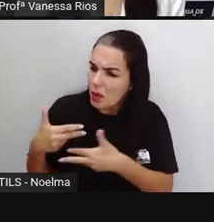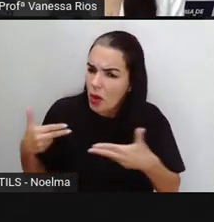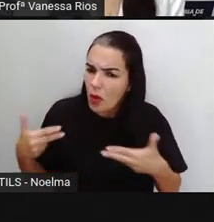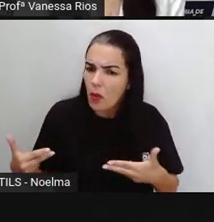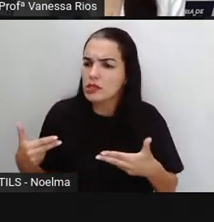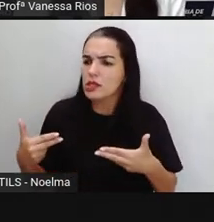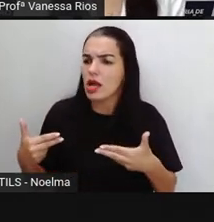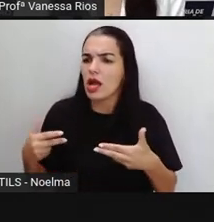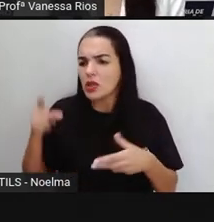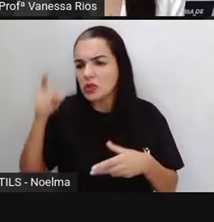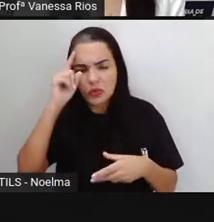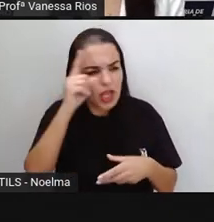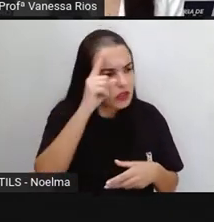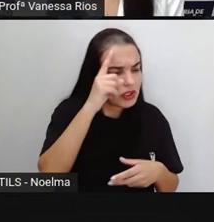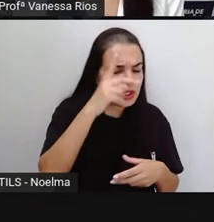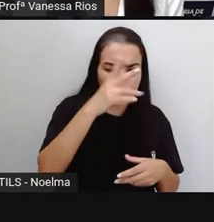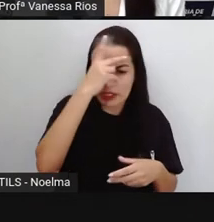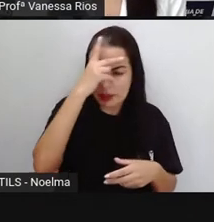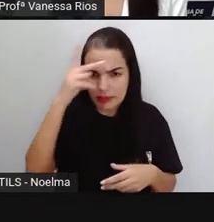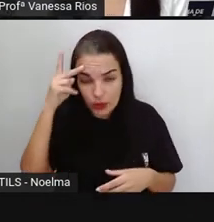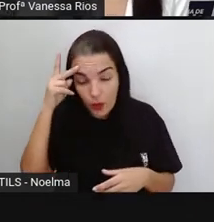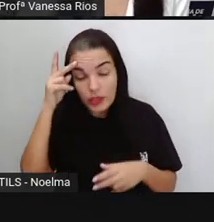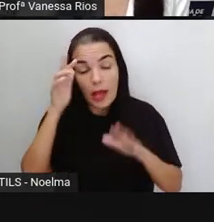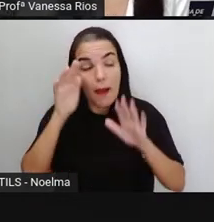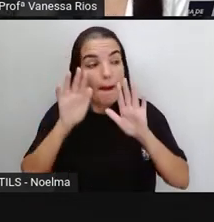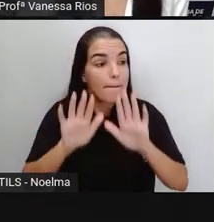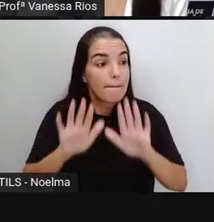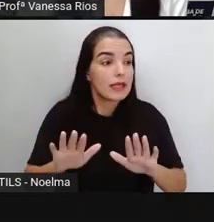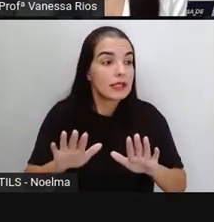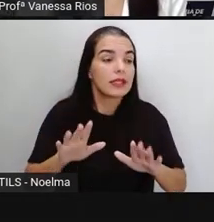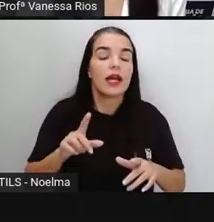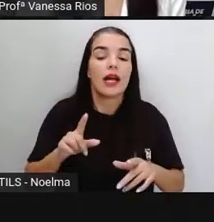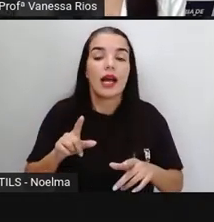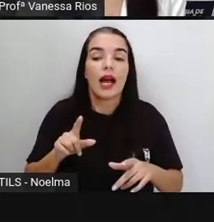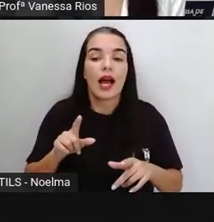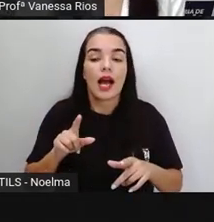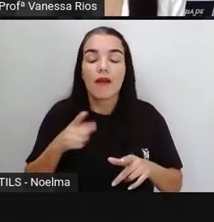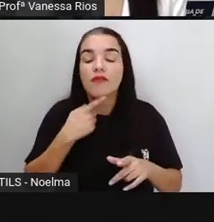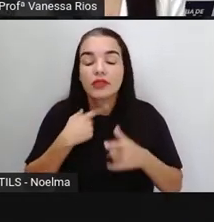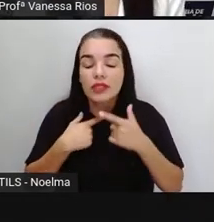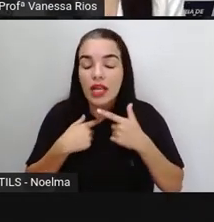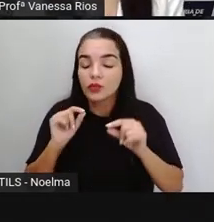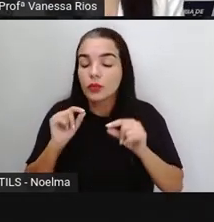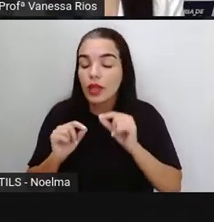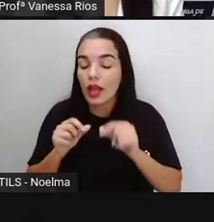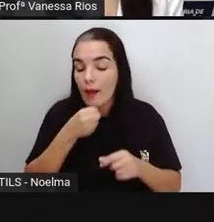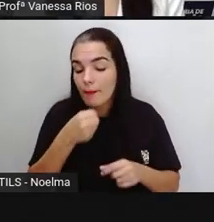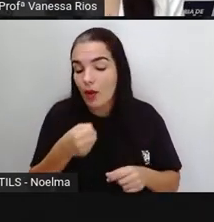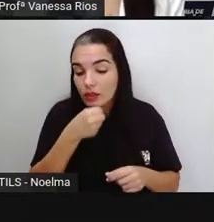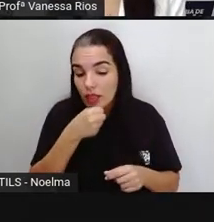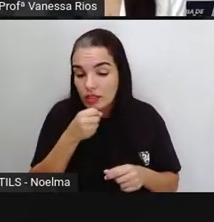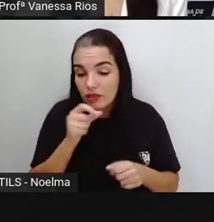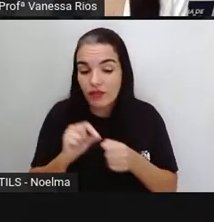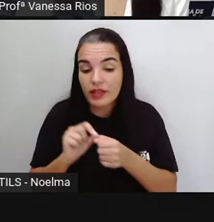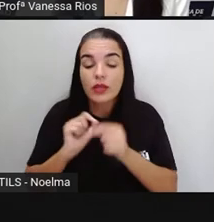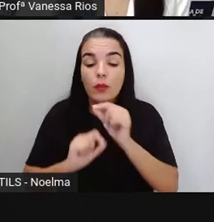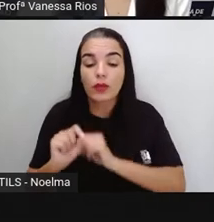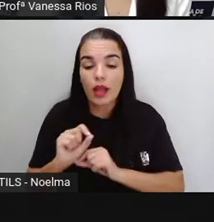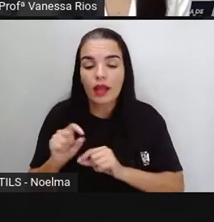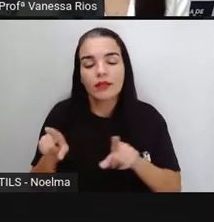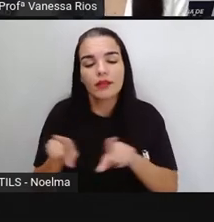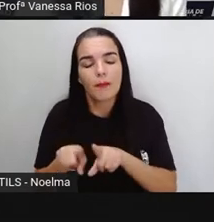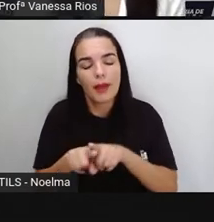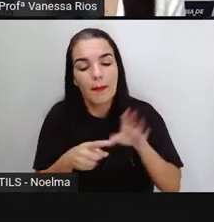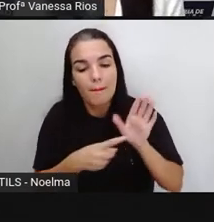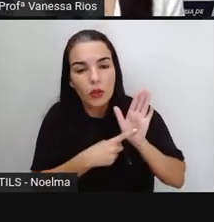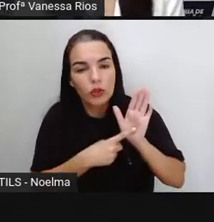acontecem no cotidiano das pessoas, a intenção da reportagem também é formar opinião, é mostrar o que está